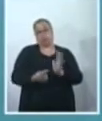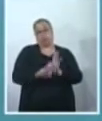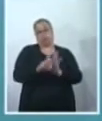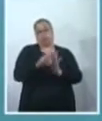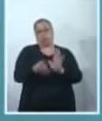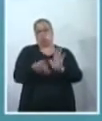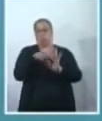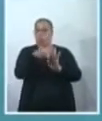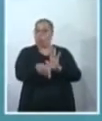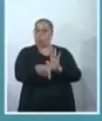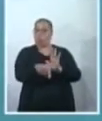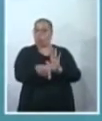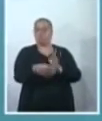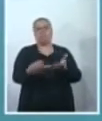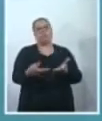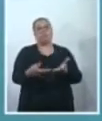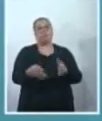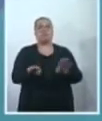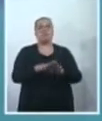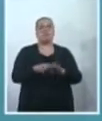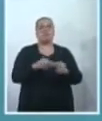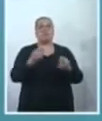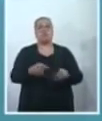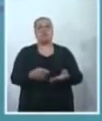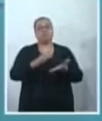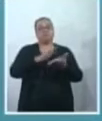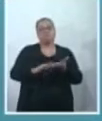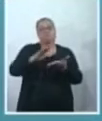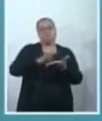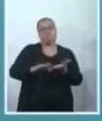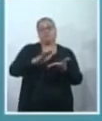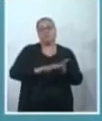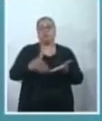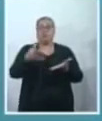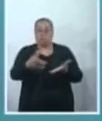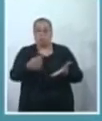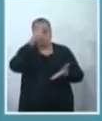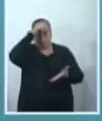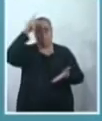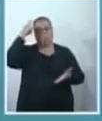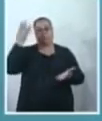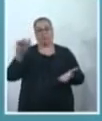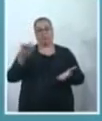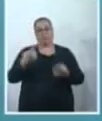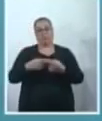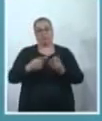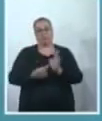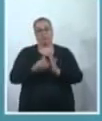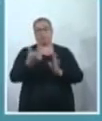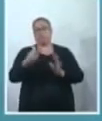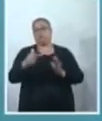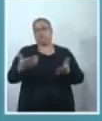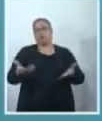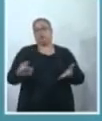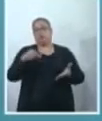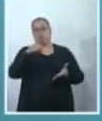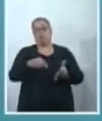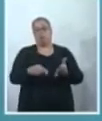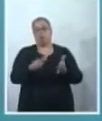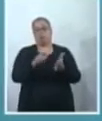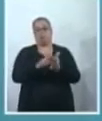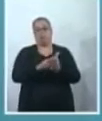própria, ou por dizer que está gerando um ônus, um custo para a prefeitura que não tem uma destinação na sua folha